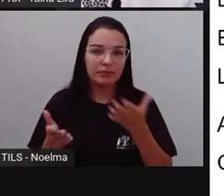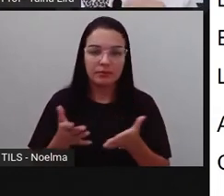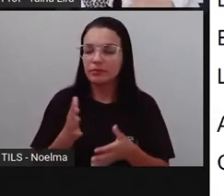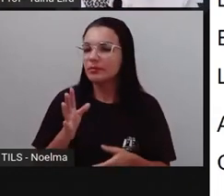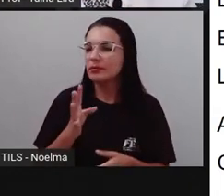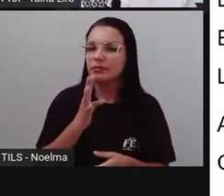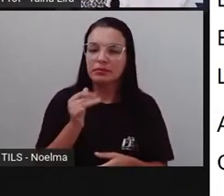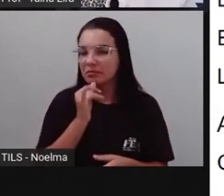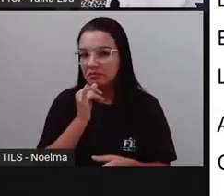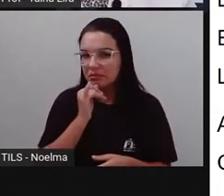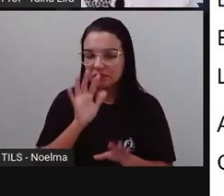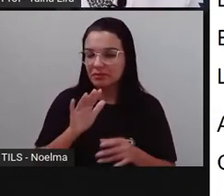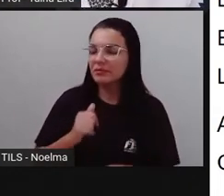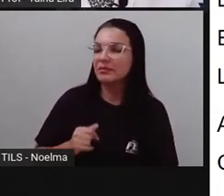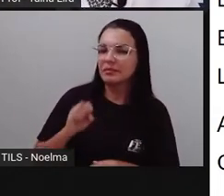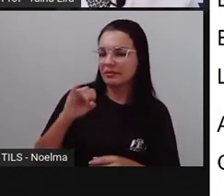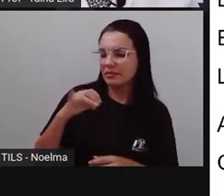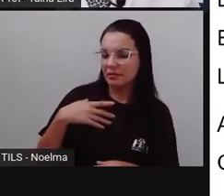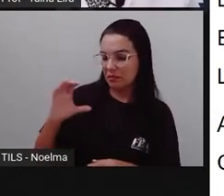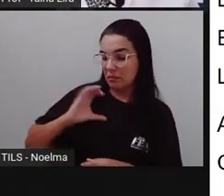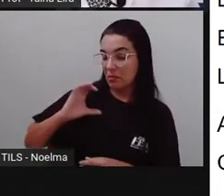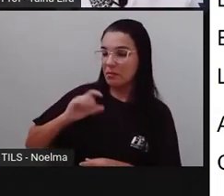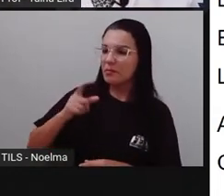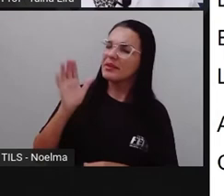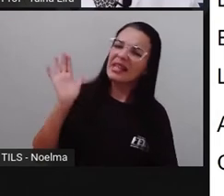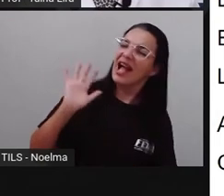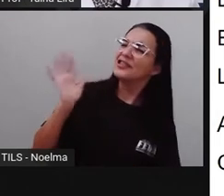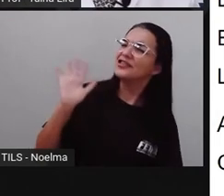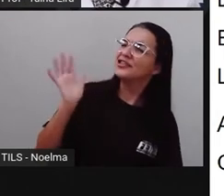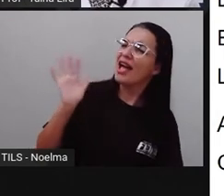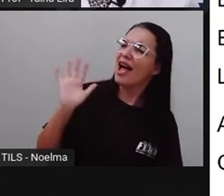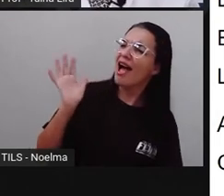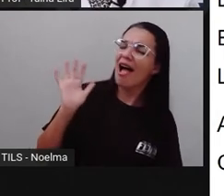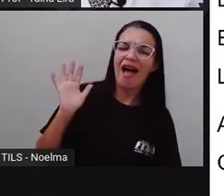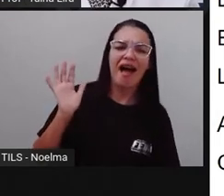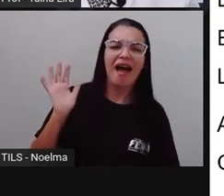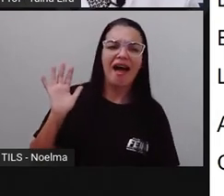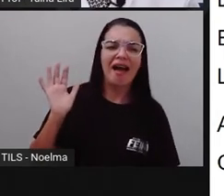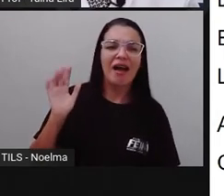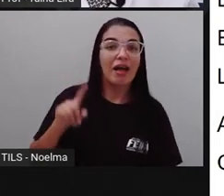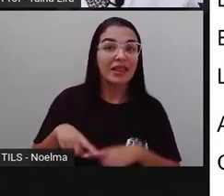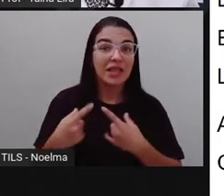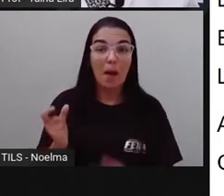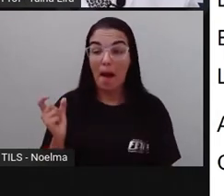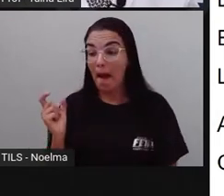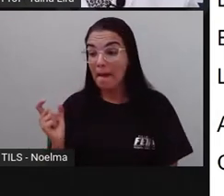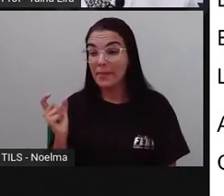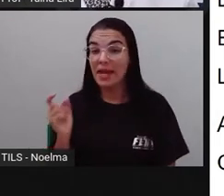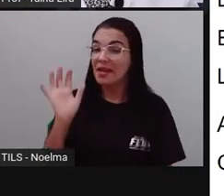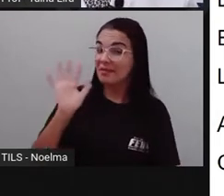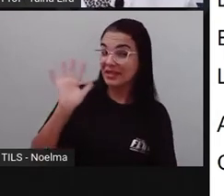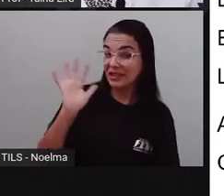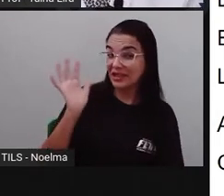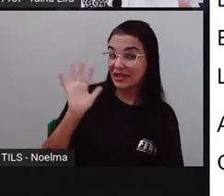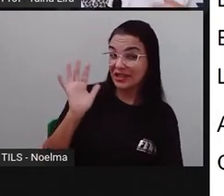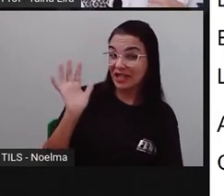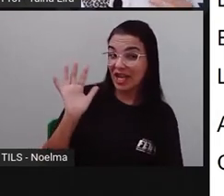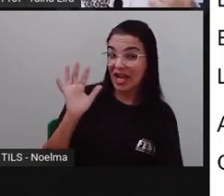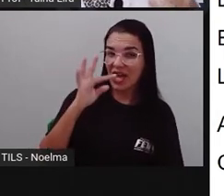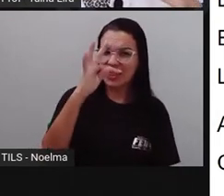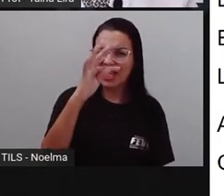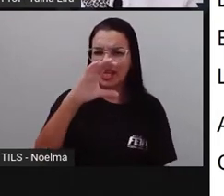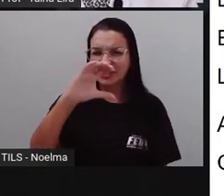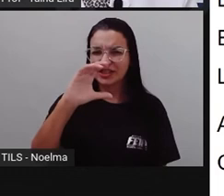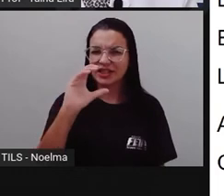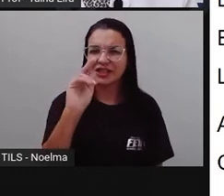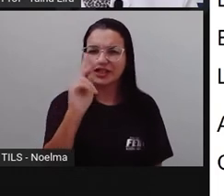vamos nos despedir, falamos lá, né, tchau. E aí, essa palavra tchau, olha lá, essa expressão vem